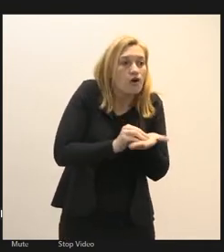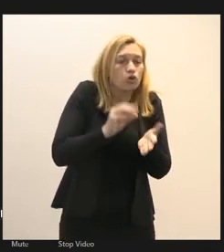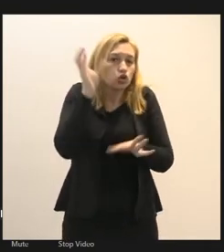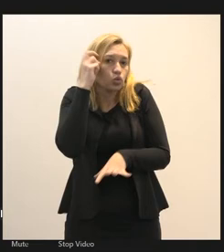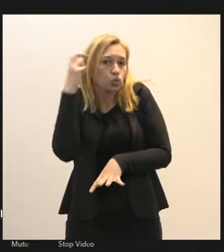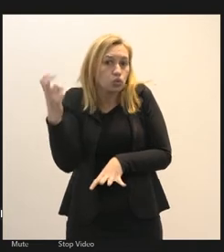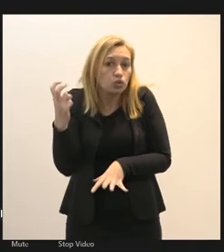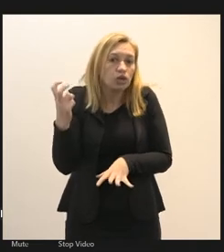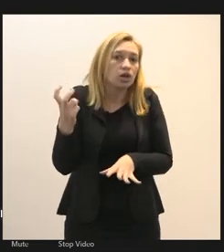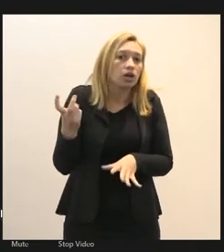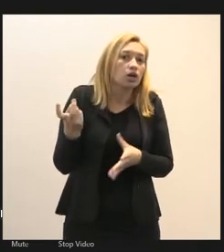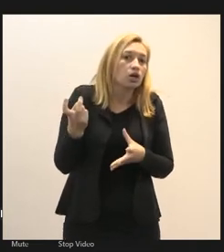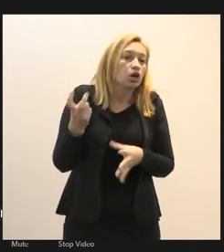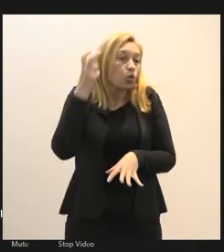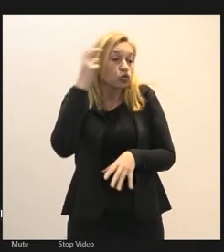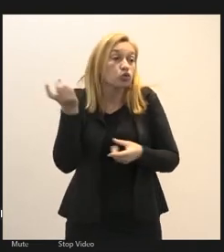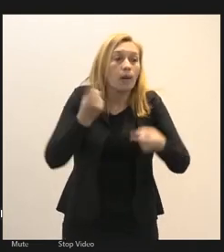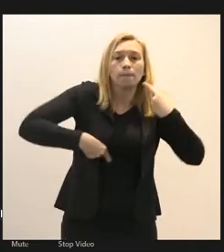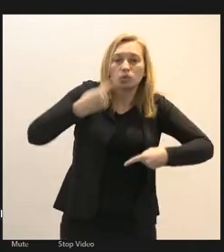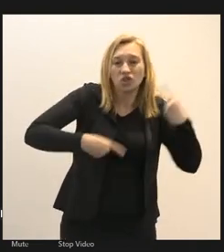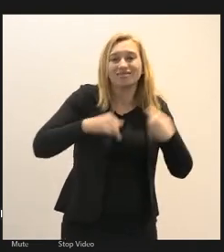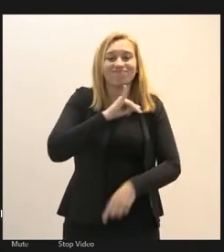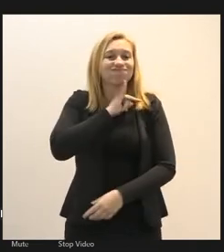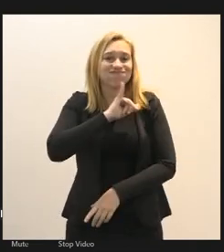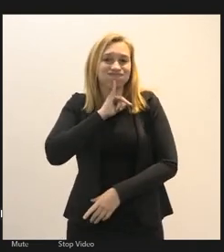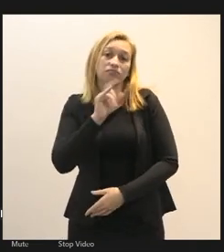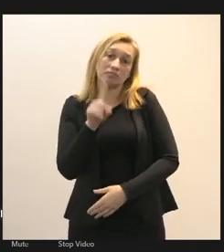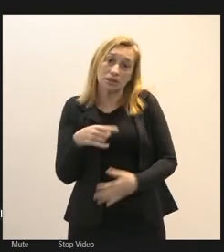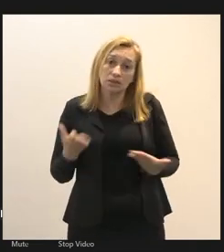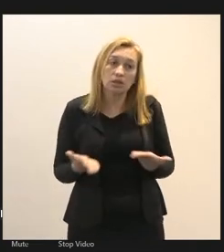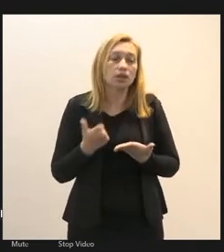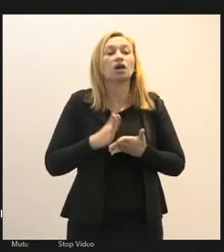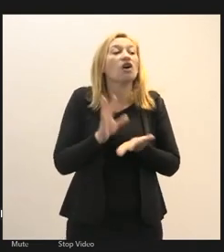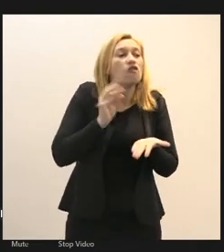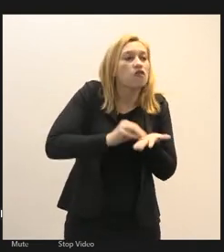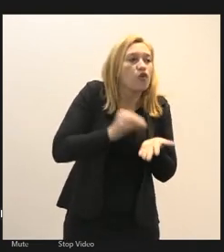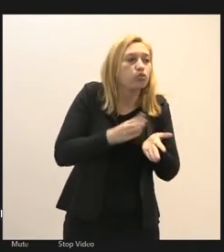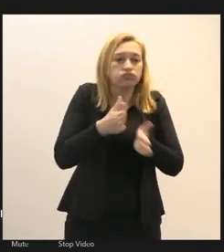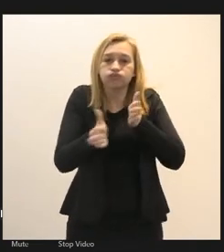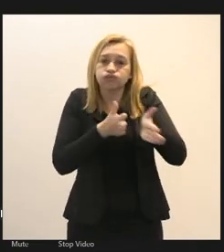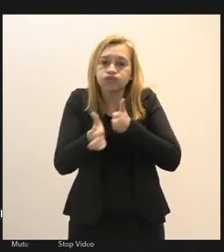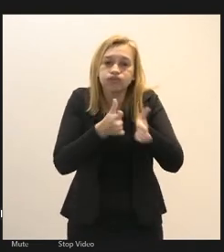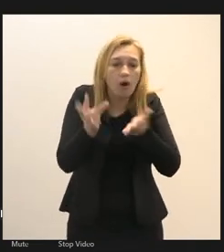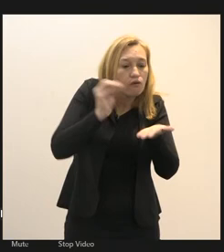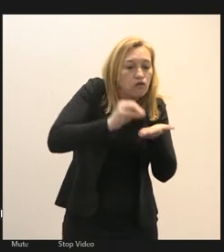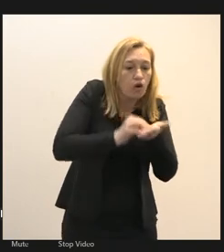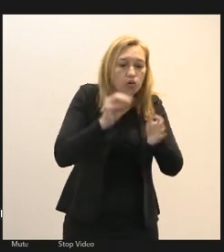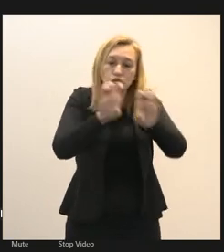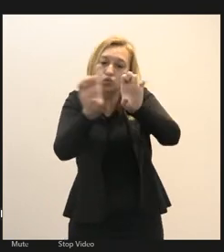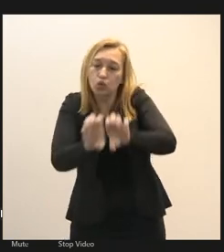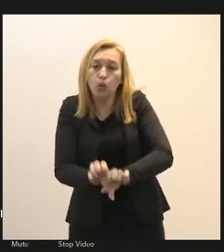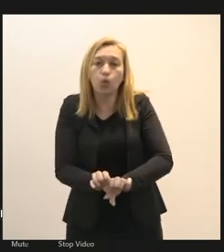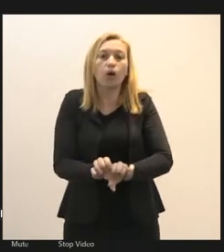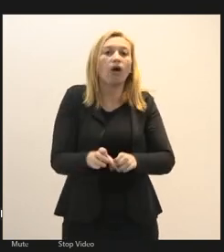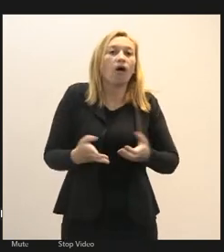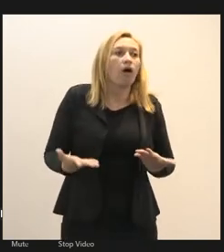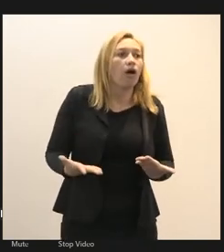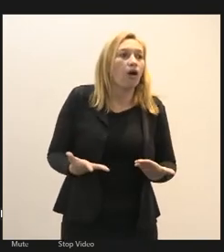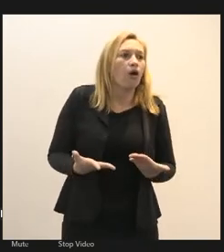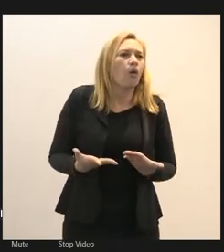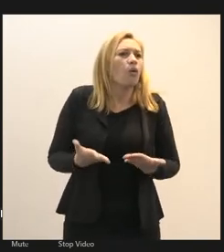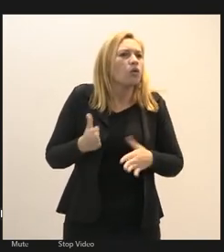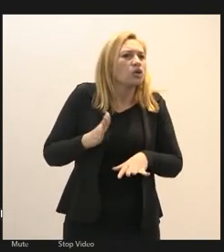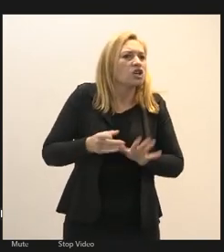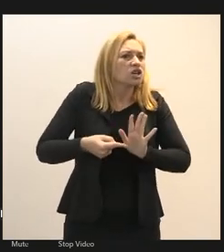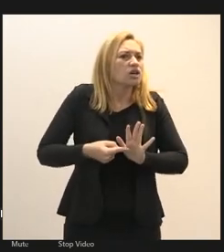de cultura política infelizmente falta de acesso falta de estrutura e o que